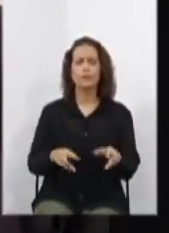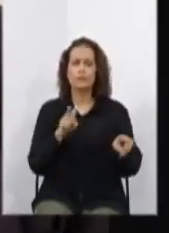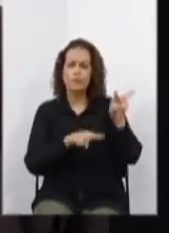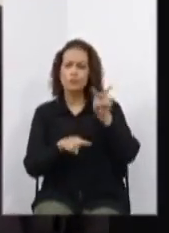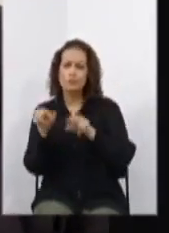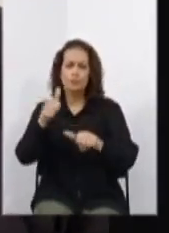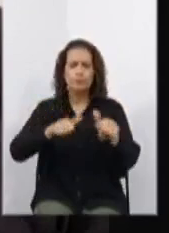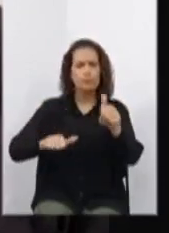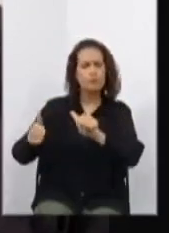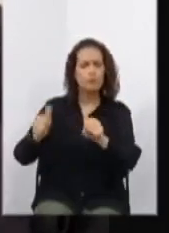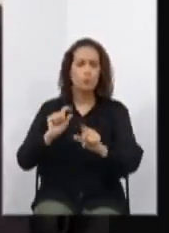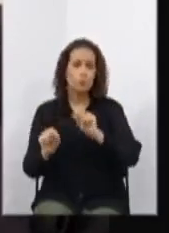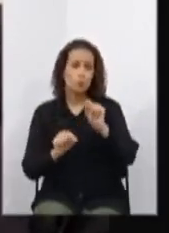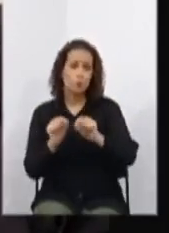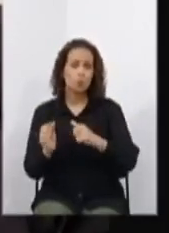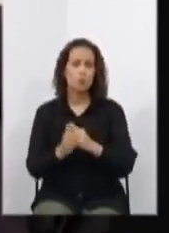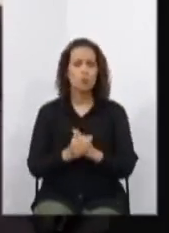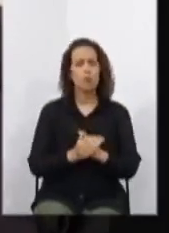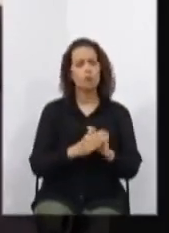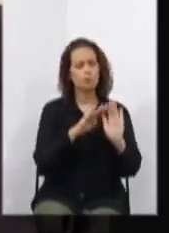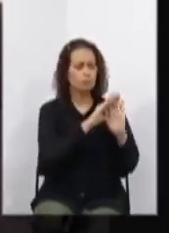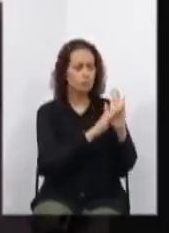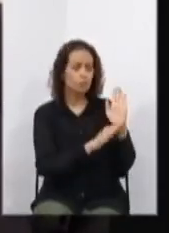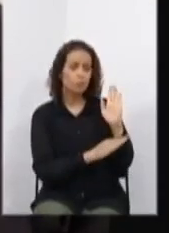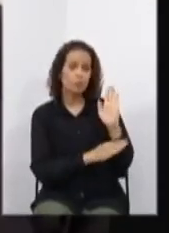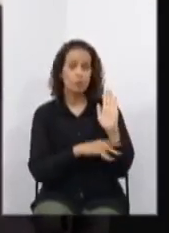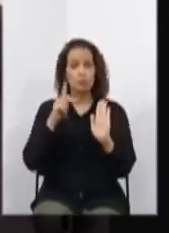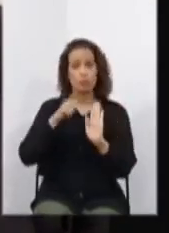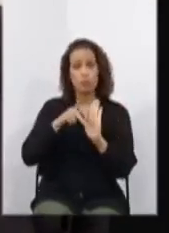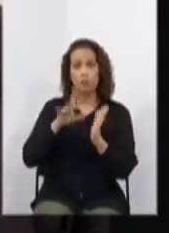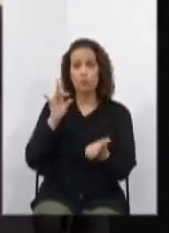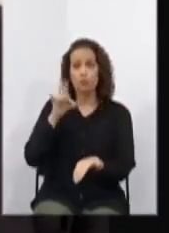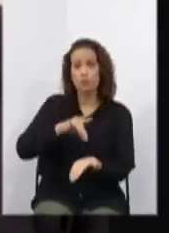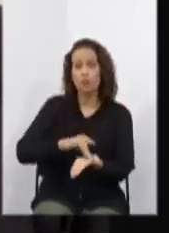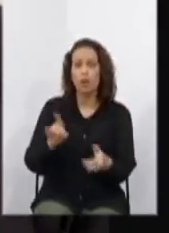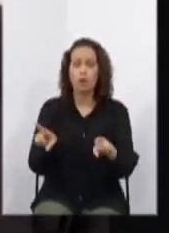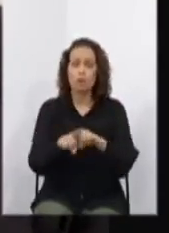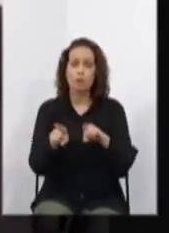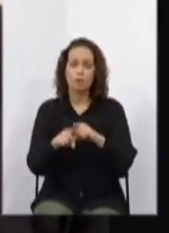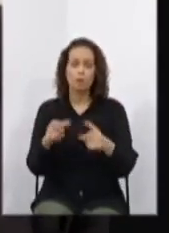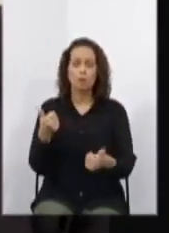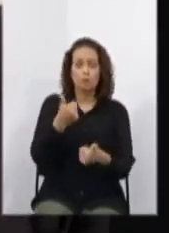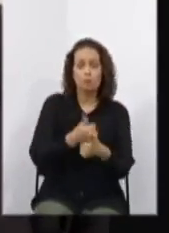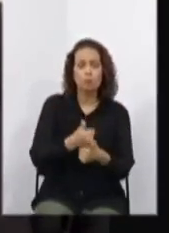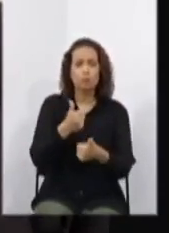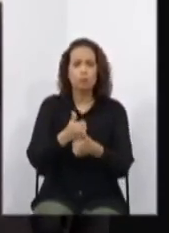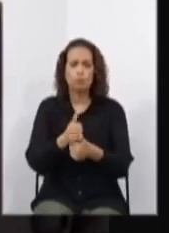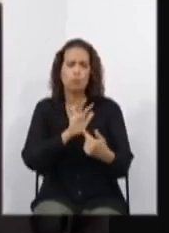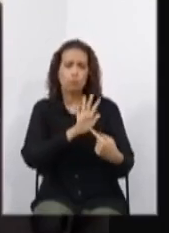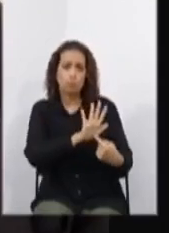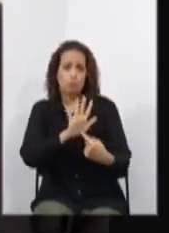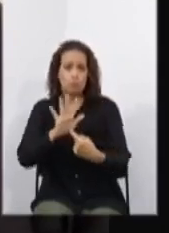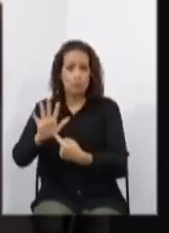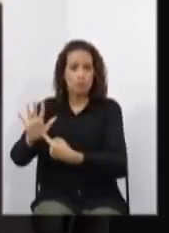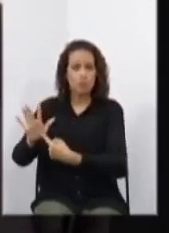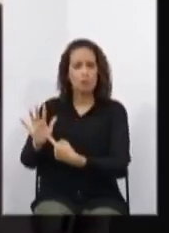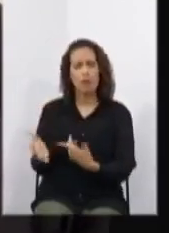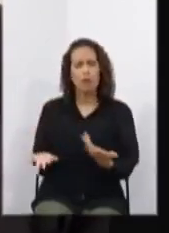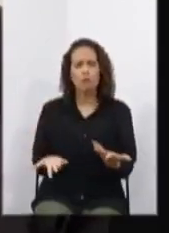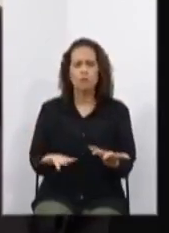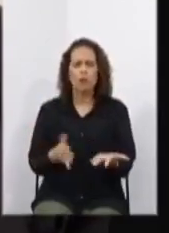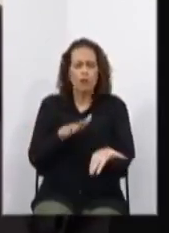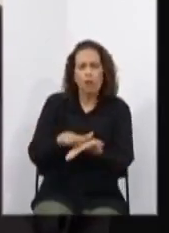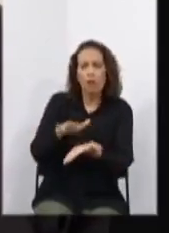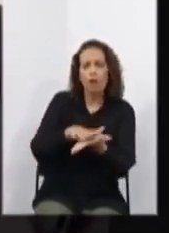medidas previstas no projeto original e nos substitutivos apresentados não geram despesas